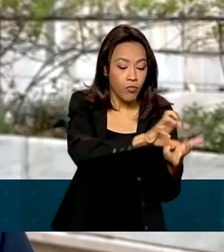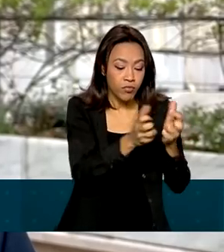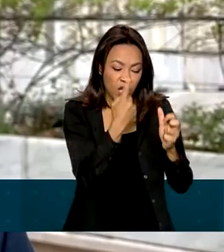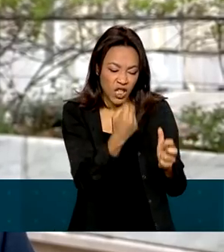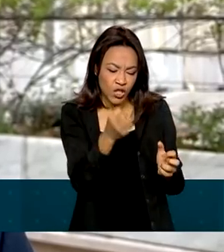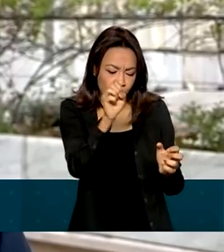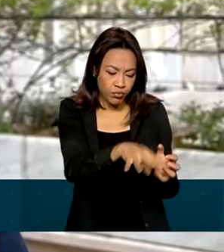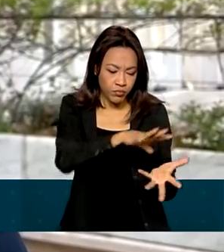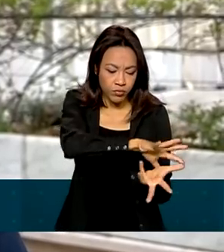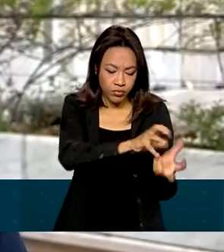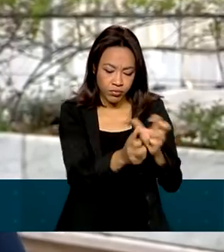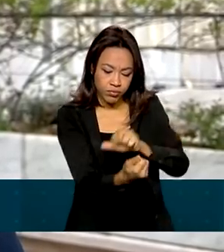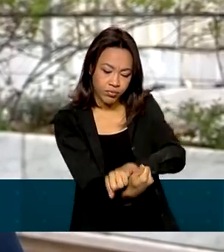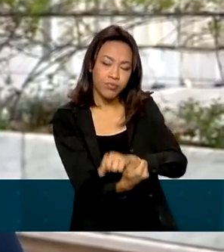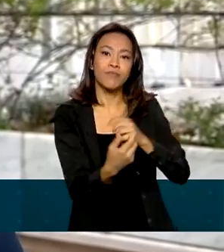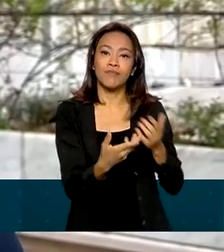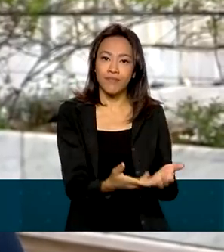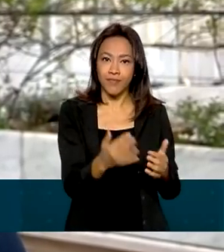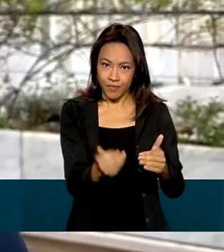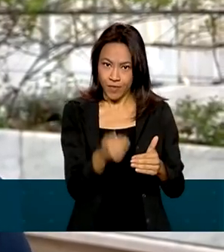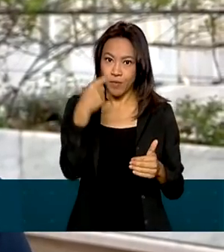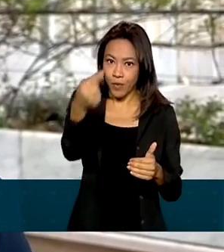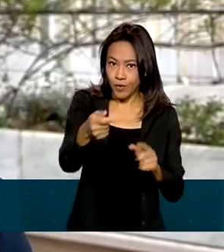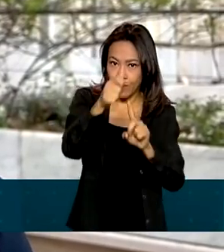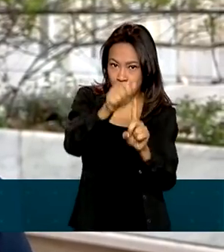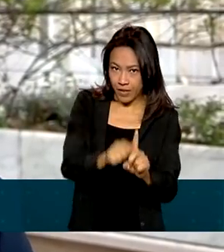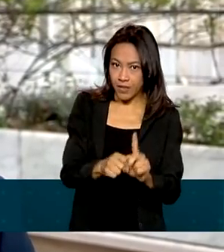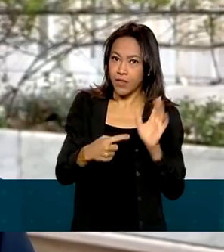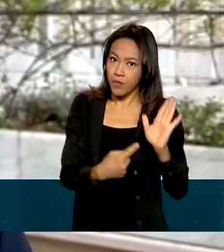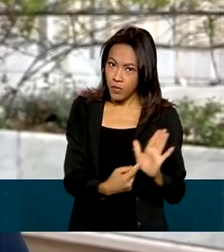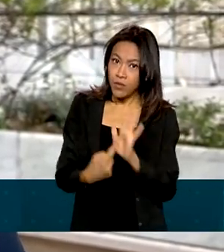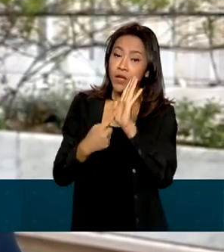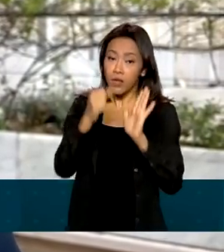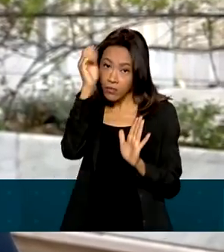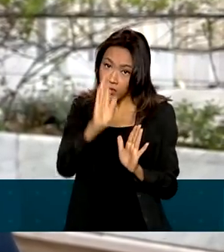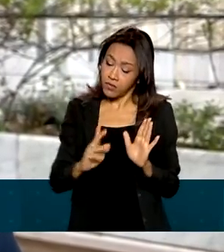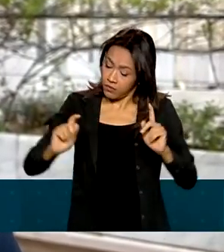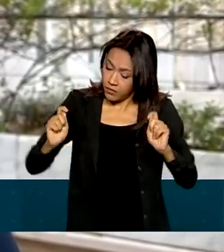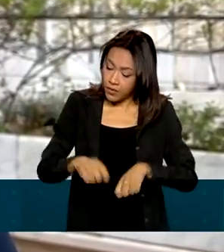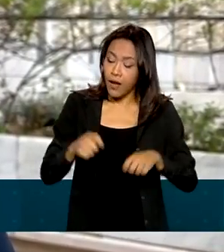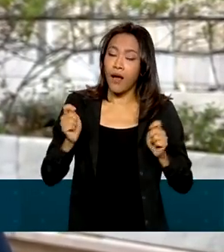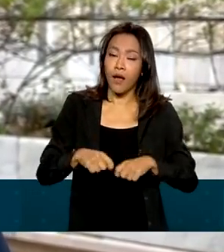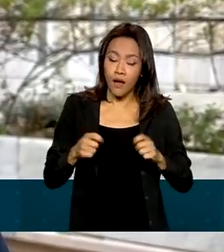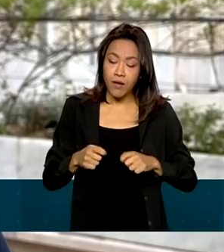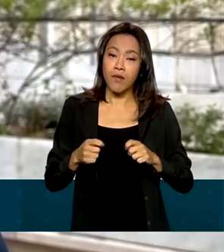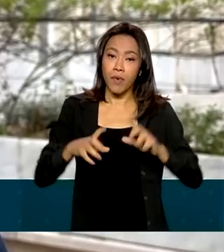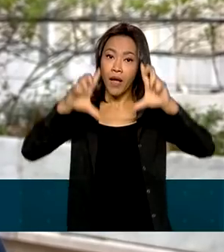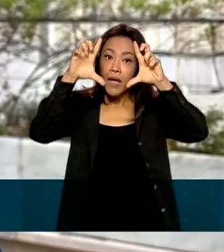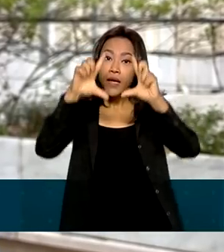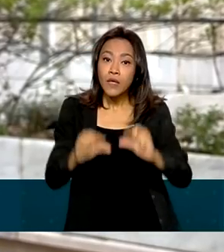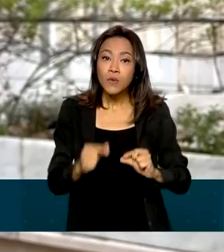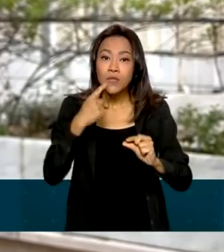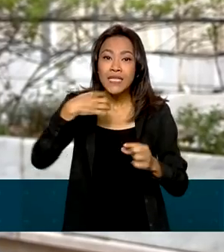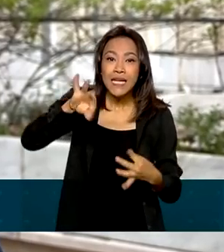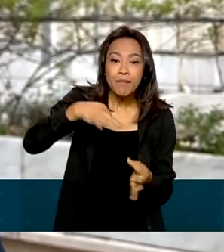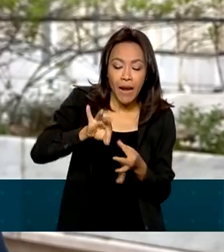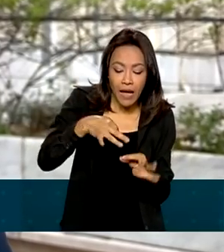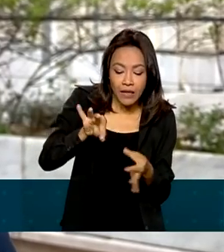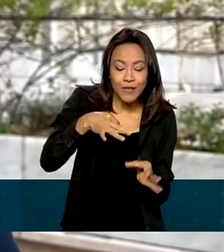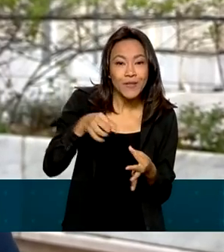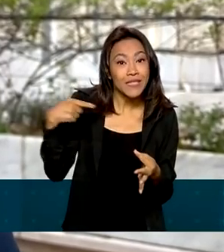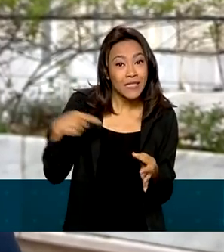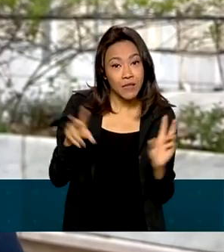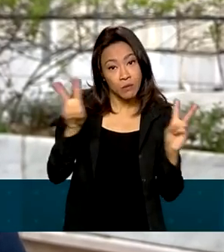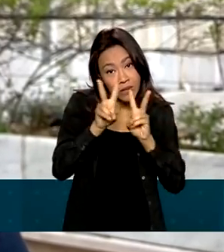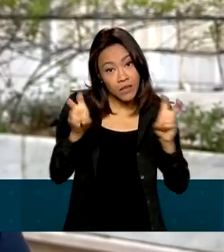reciclagem que nós vamos trazer agora, no próximo mês, e mostrar que o Brasil pode, sim, ajudar a eliminar plásticos, que é um tema bastante importante.